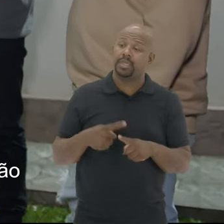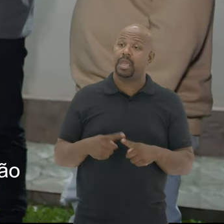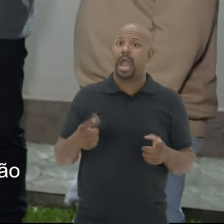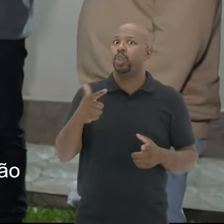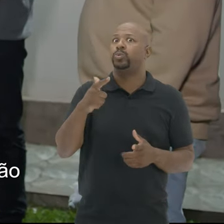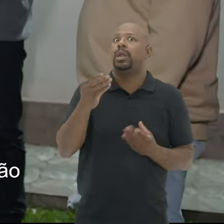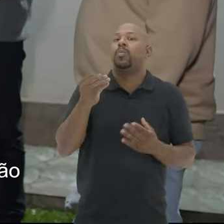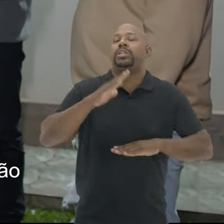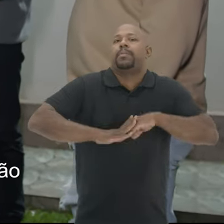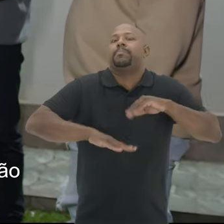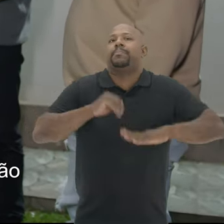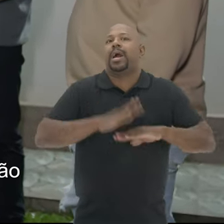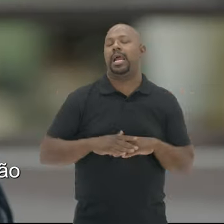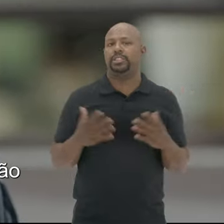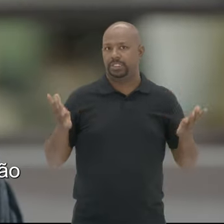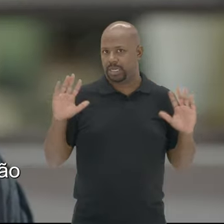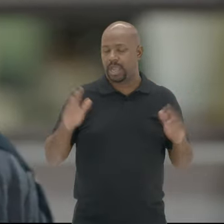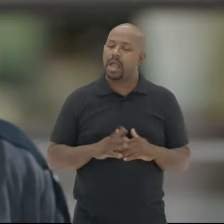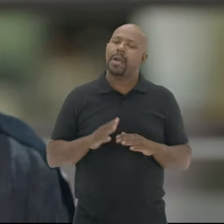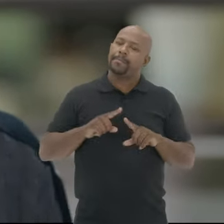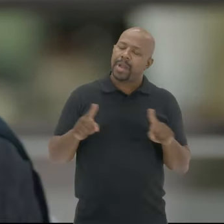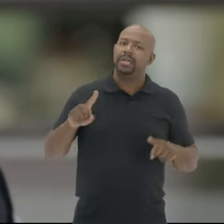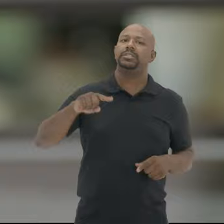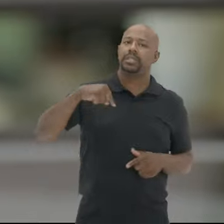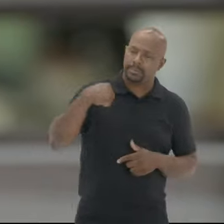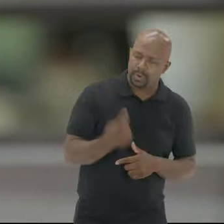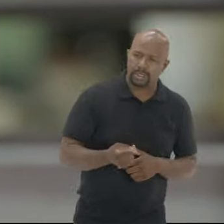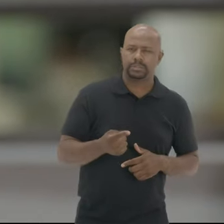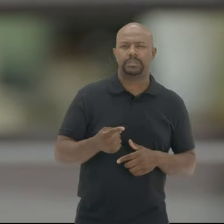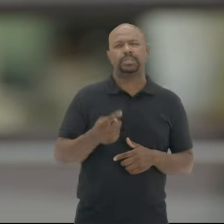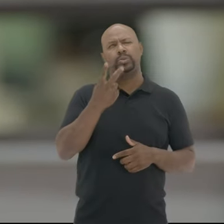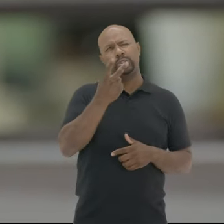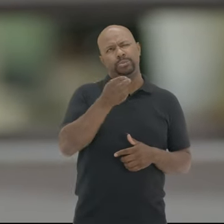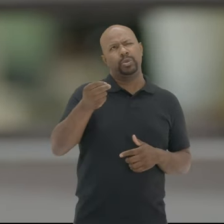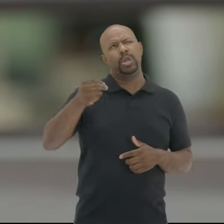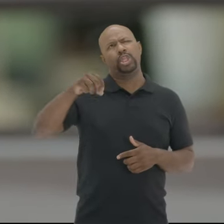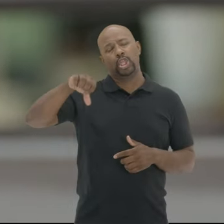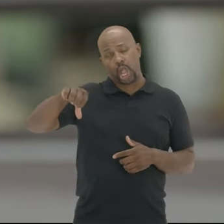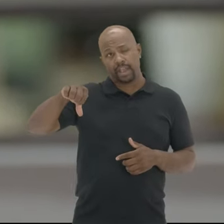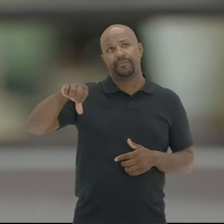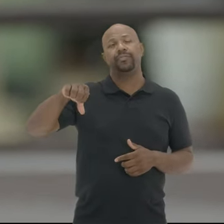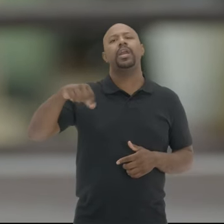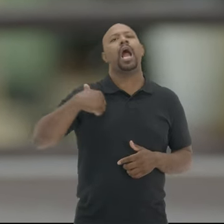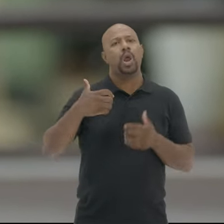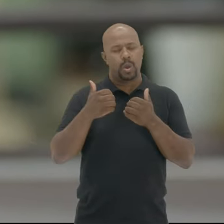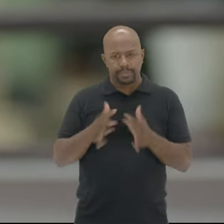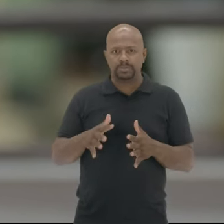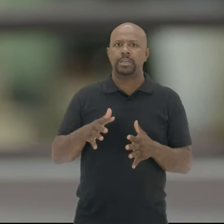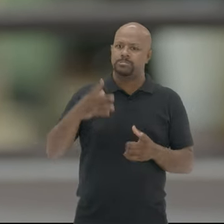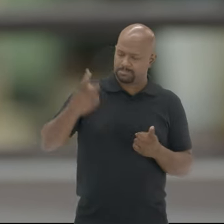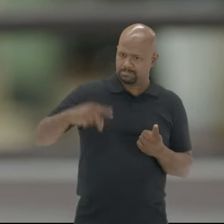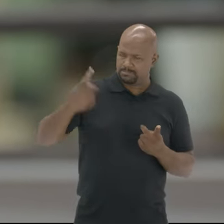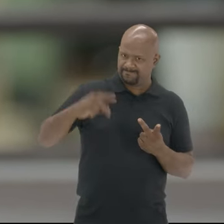né Porque eu não tinha Muita prática Nessa parte Mas aí depois Em 2009 Daí começou primeiro